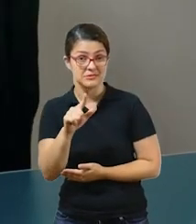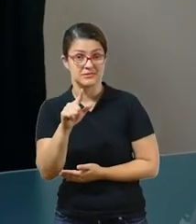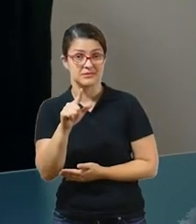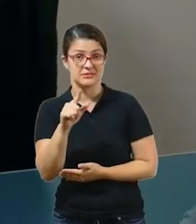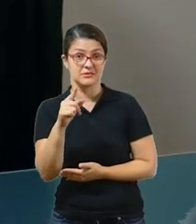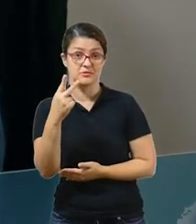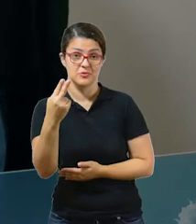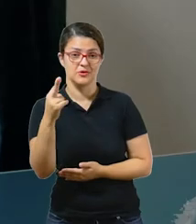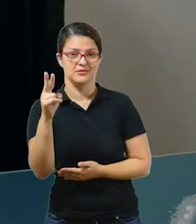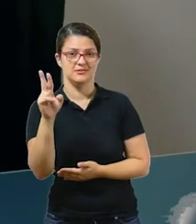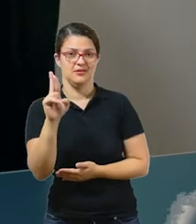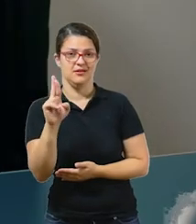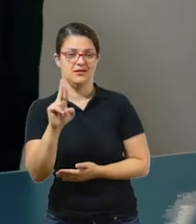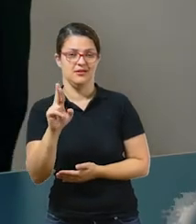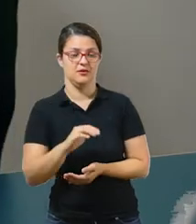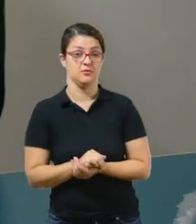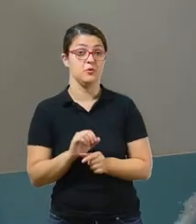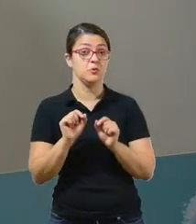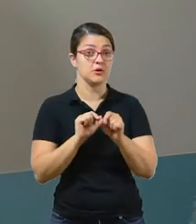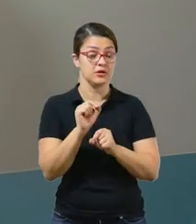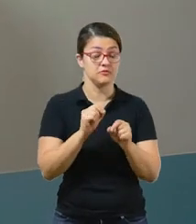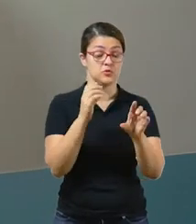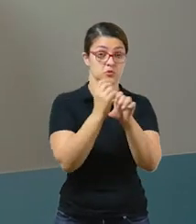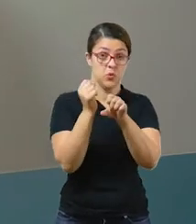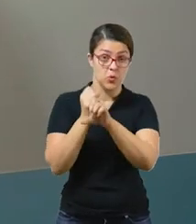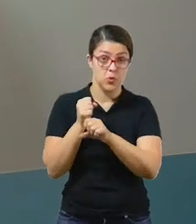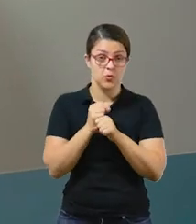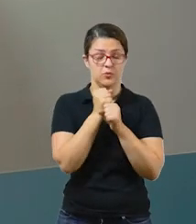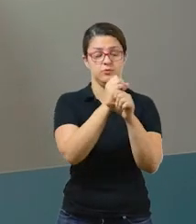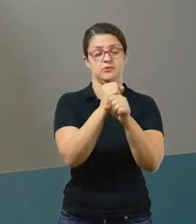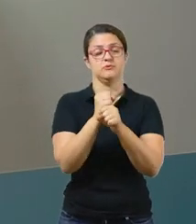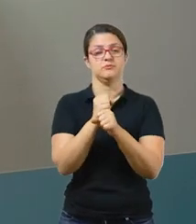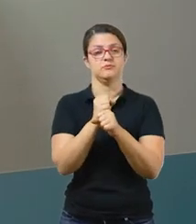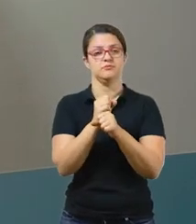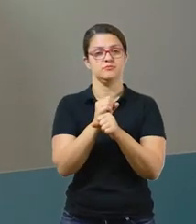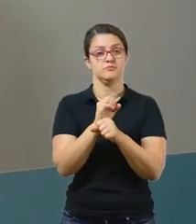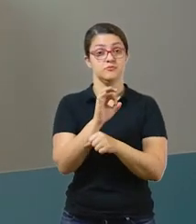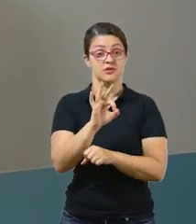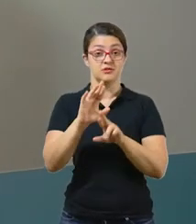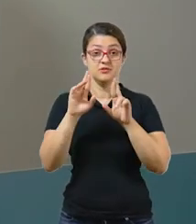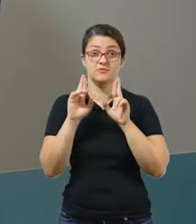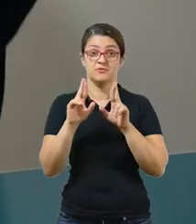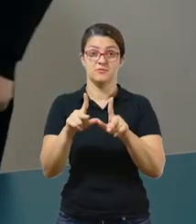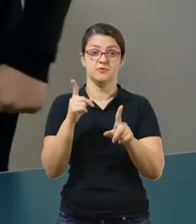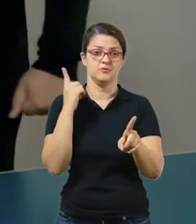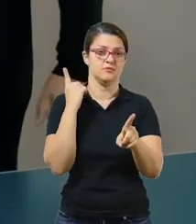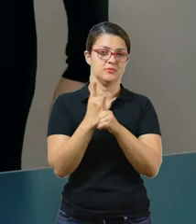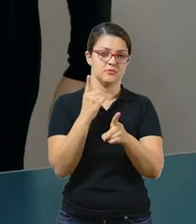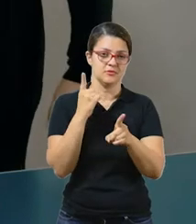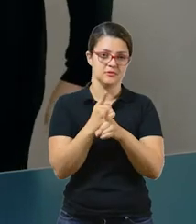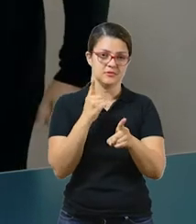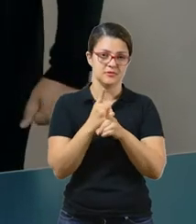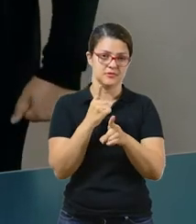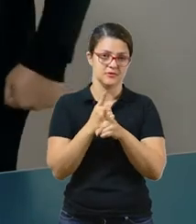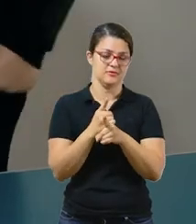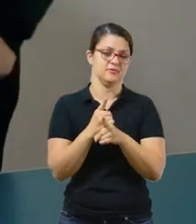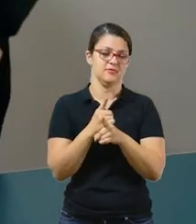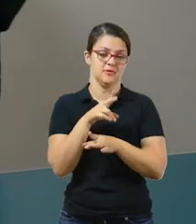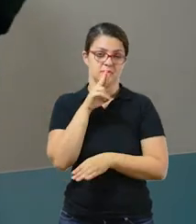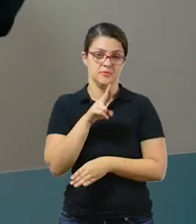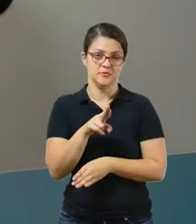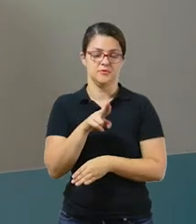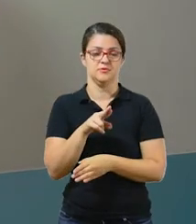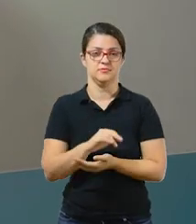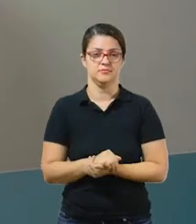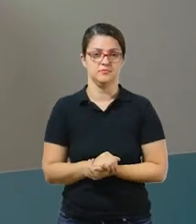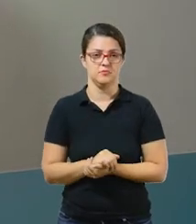vamos estar trabalhando com soma de moedas diferentes para chegar no valor que está pedindo a atividade. Você pode fazer